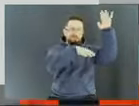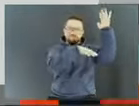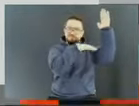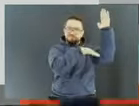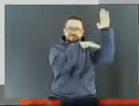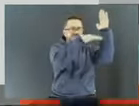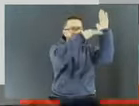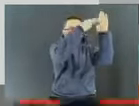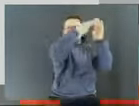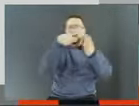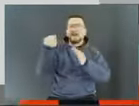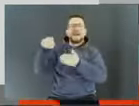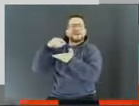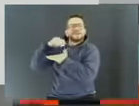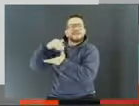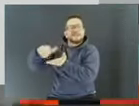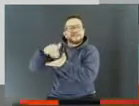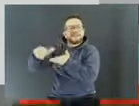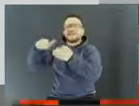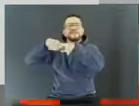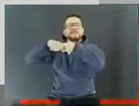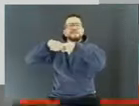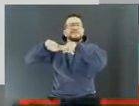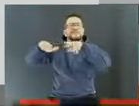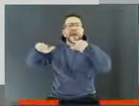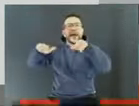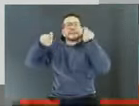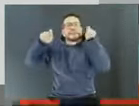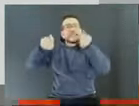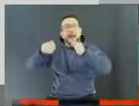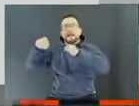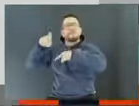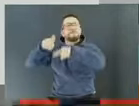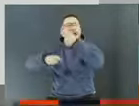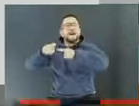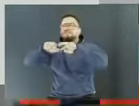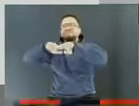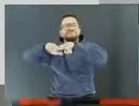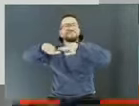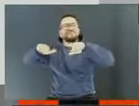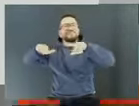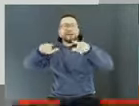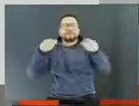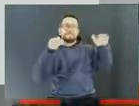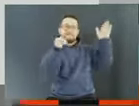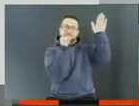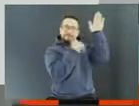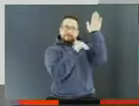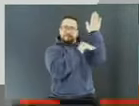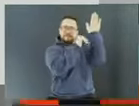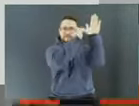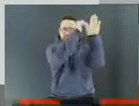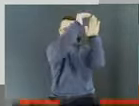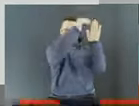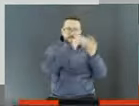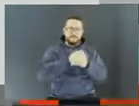e de serviços que ali tem. Bom, pessoal, a inovação nas cidades inteligentes propõe